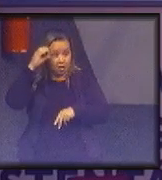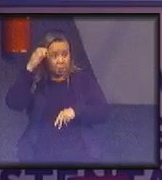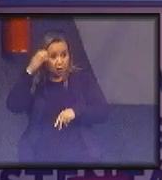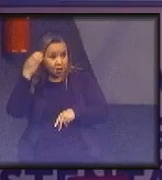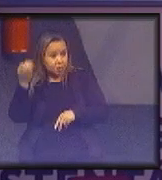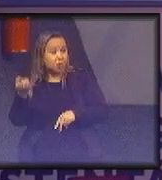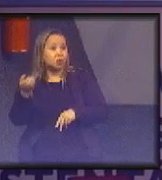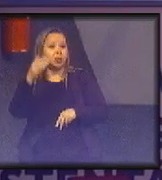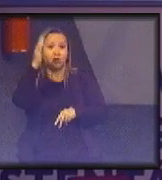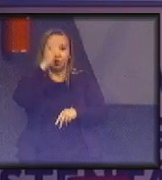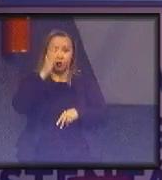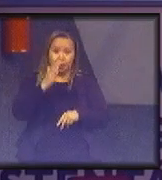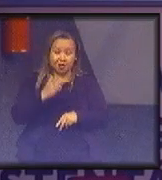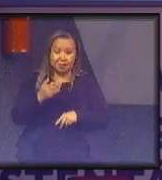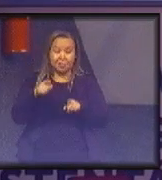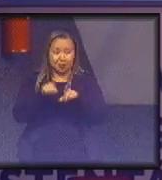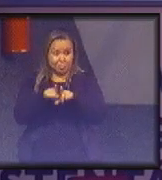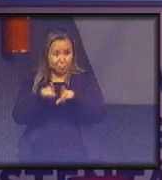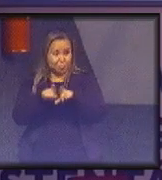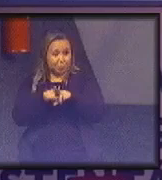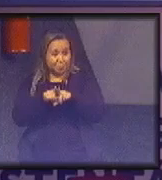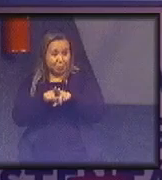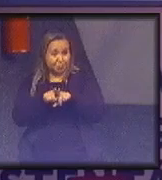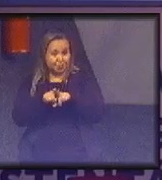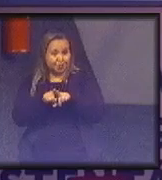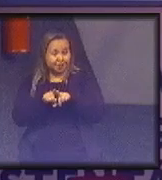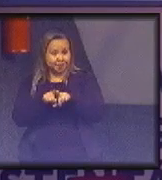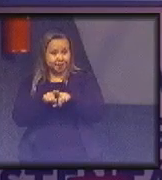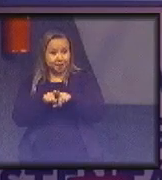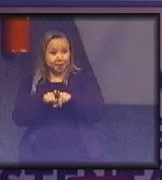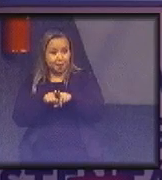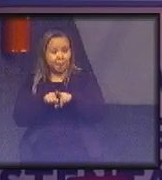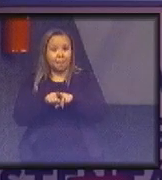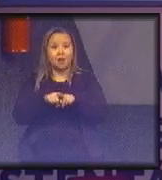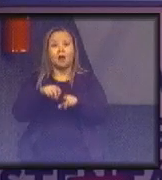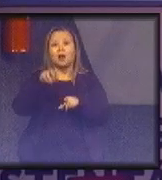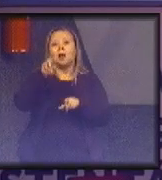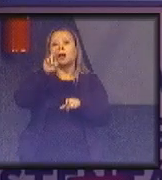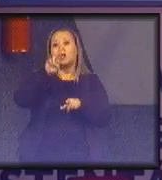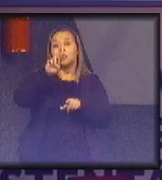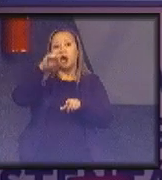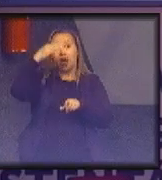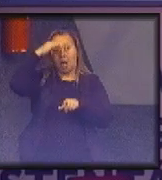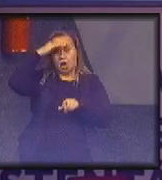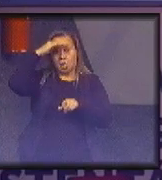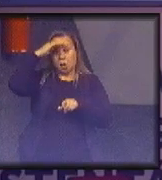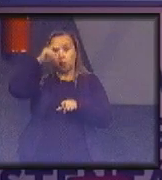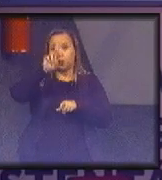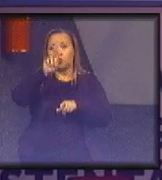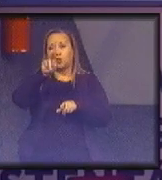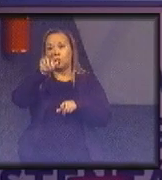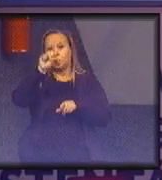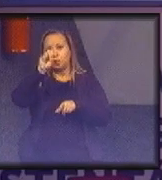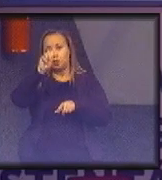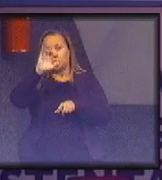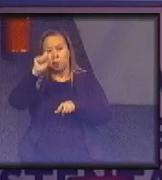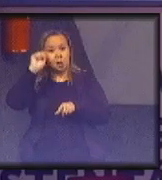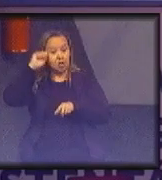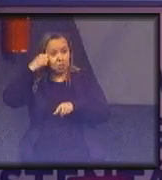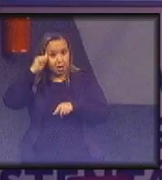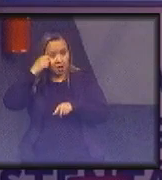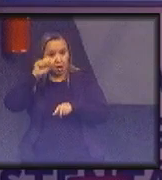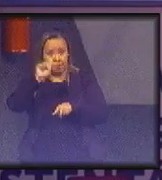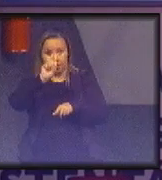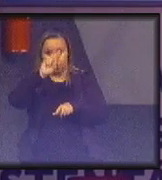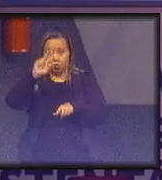ser no Brasil, infelizmente hoje não continua sendo assim, na Rússia, na África do Sul. Então, 70 milhões de